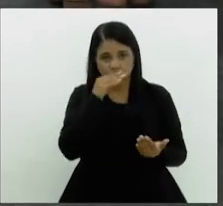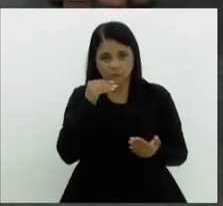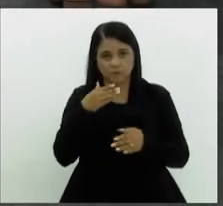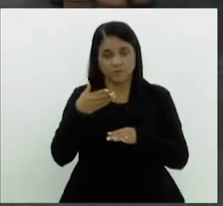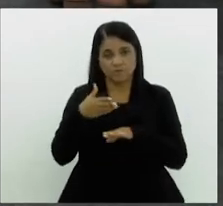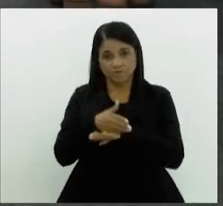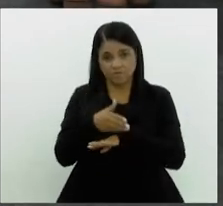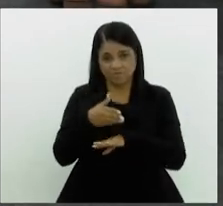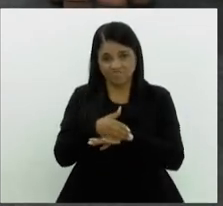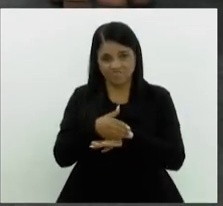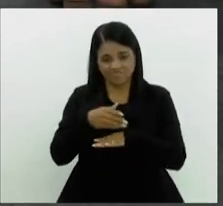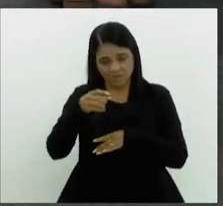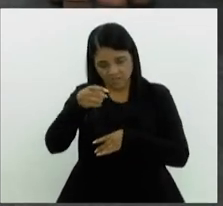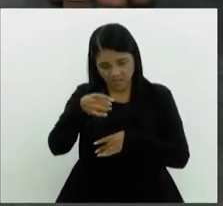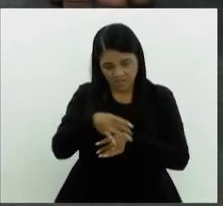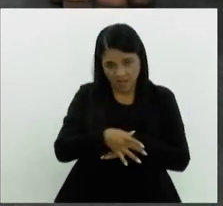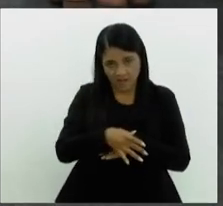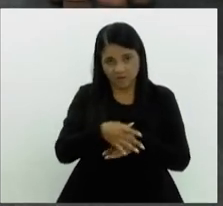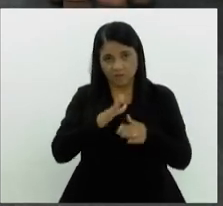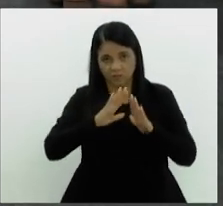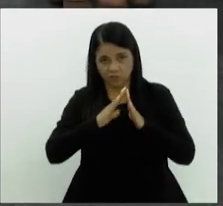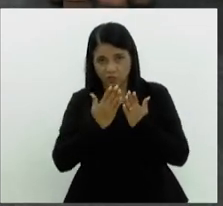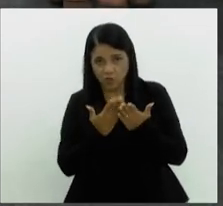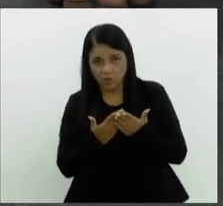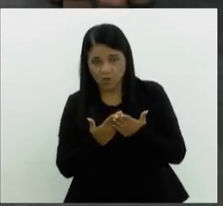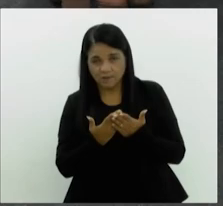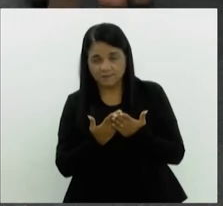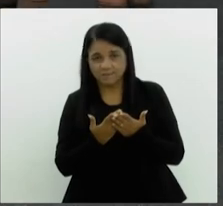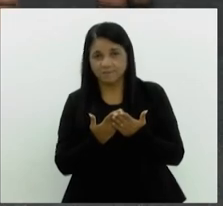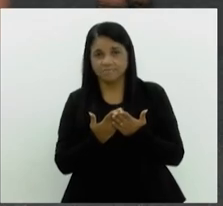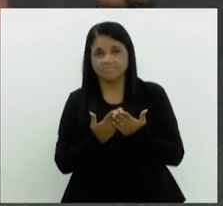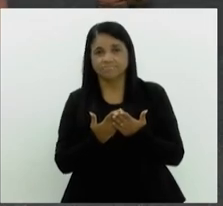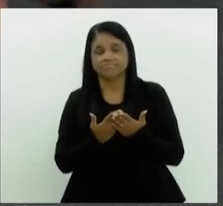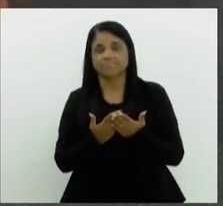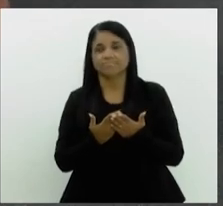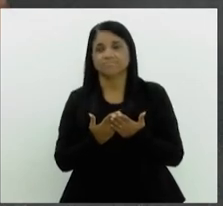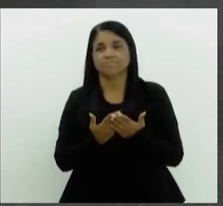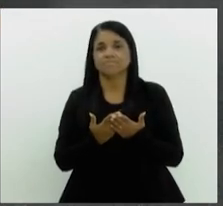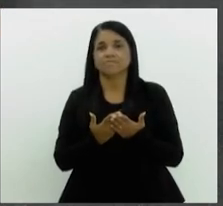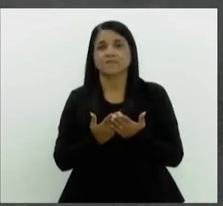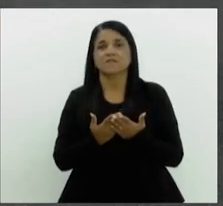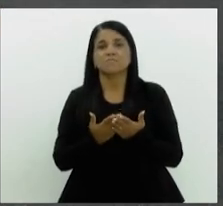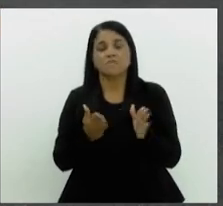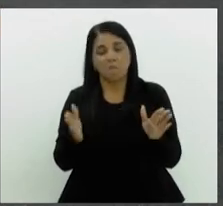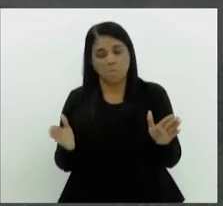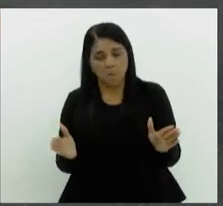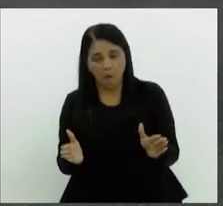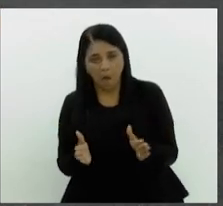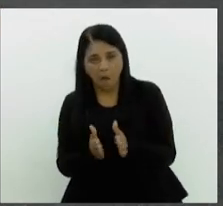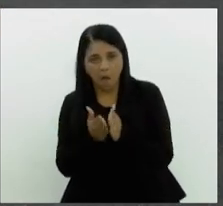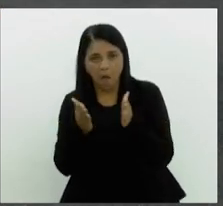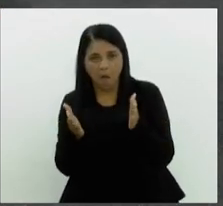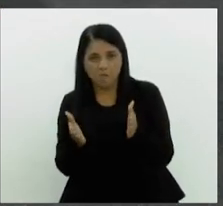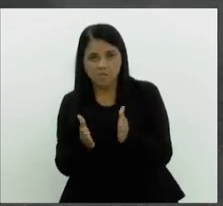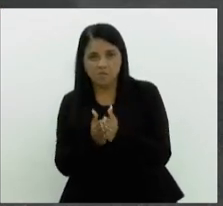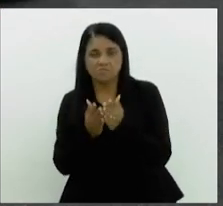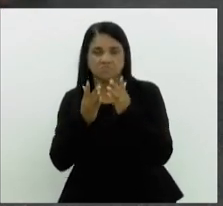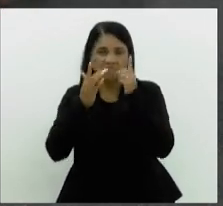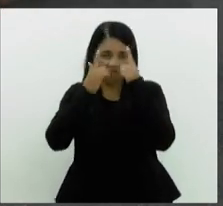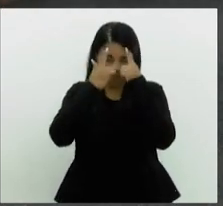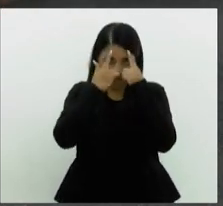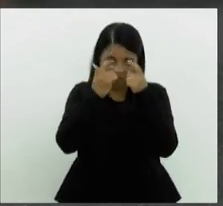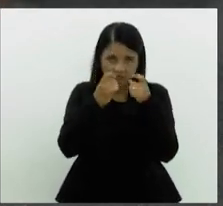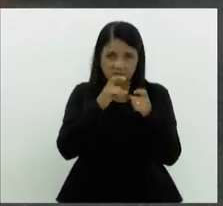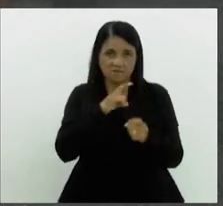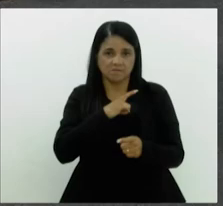frequentar as escolas, eles acabam caindo, tanto na pobreza, quanto na violência.